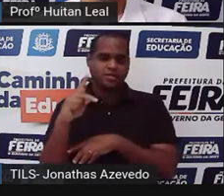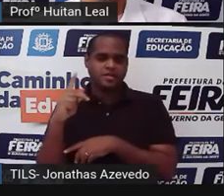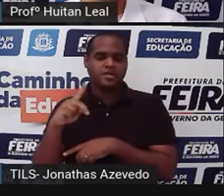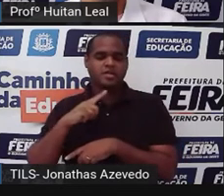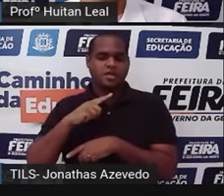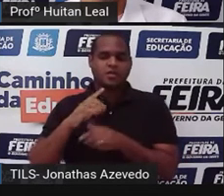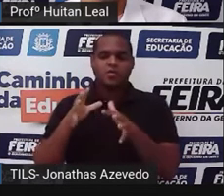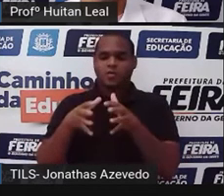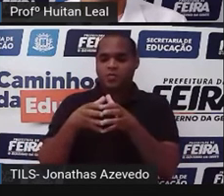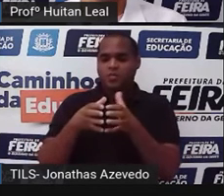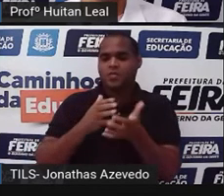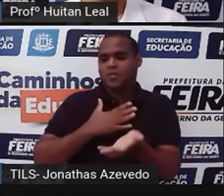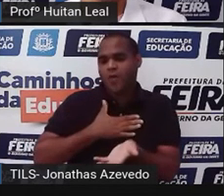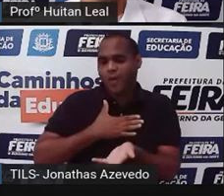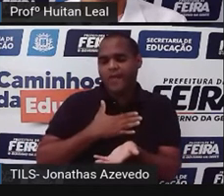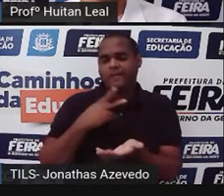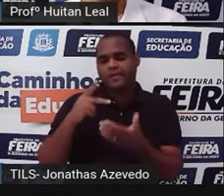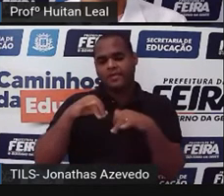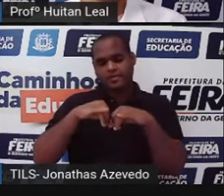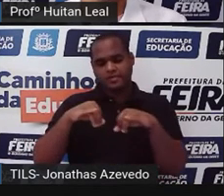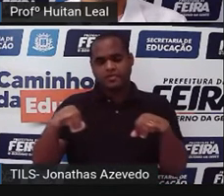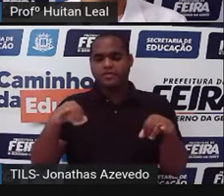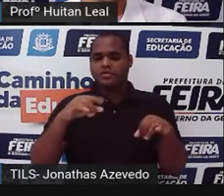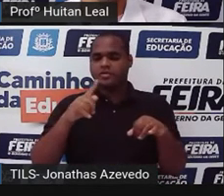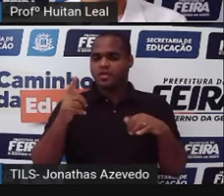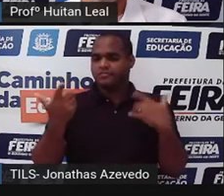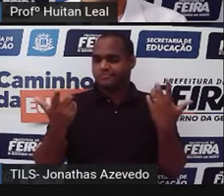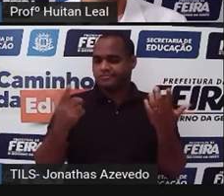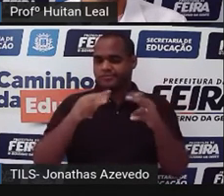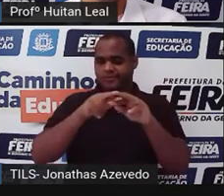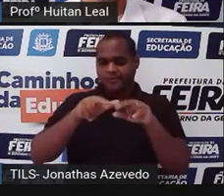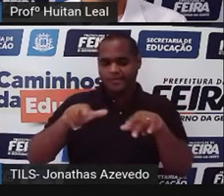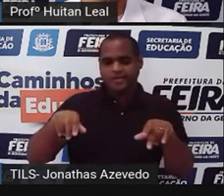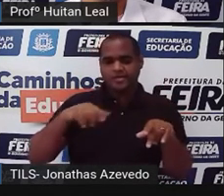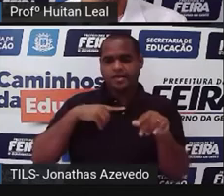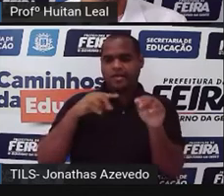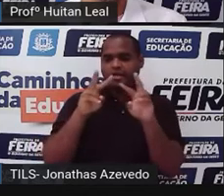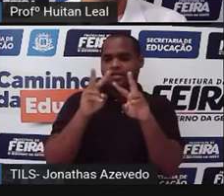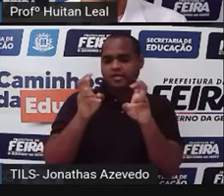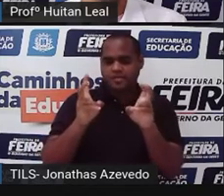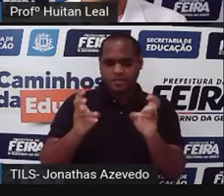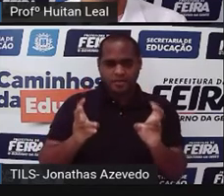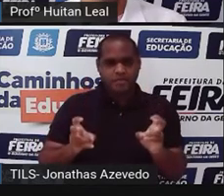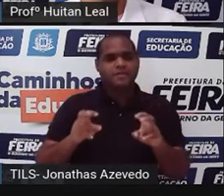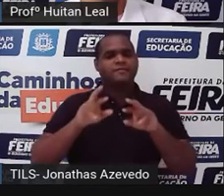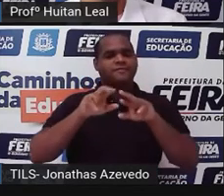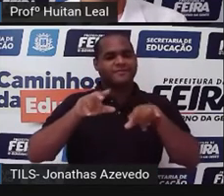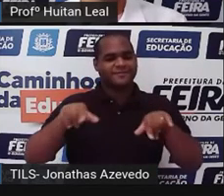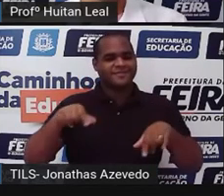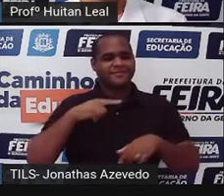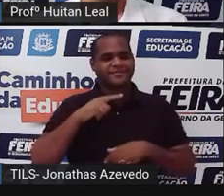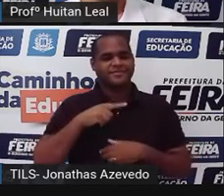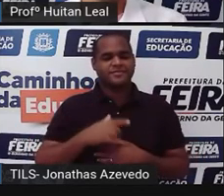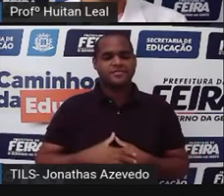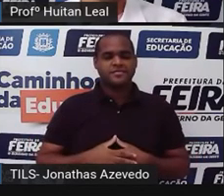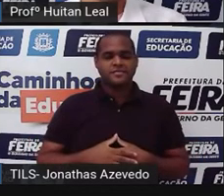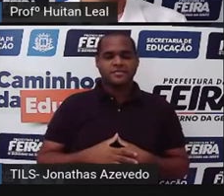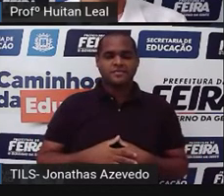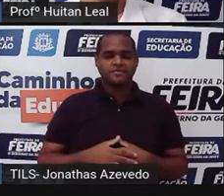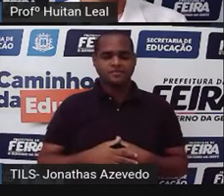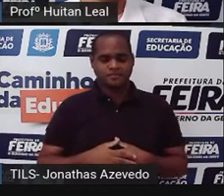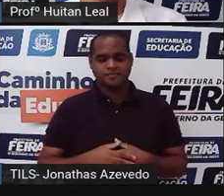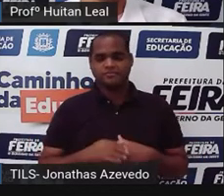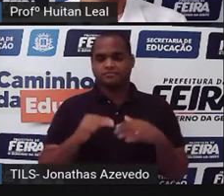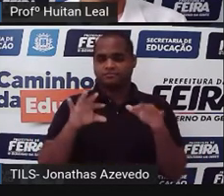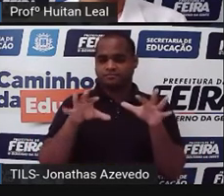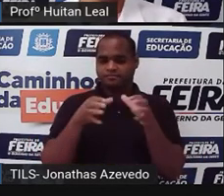por um tipo de notícia, pelos determinados assuntos das notícias. Há também um